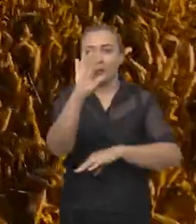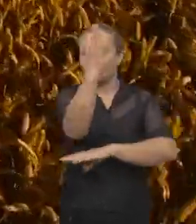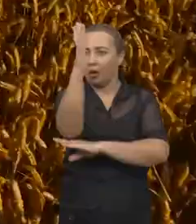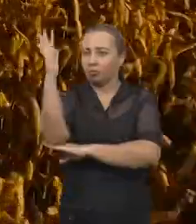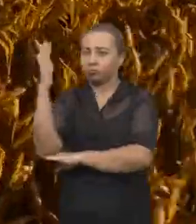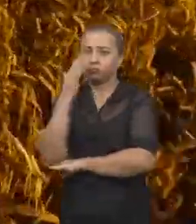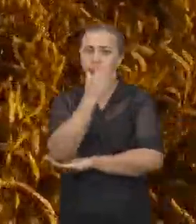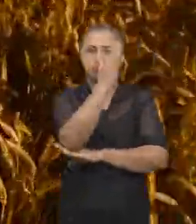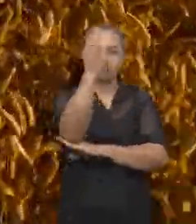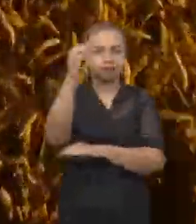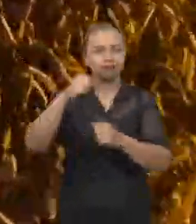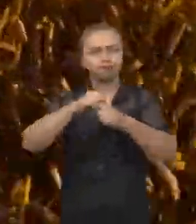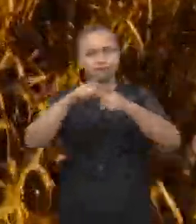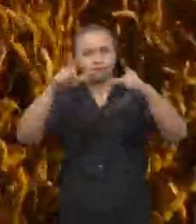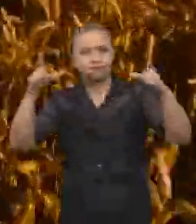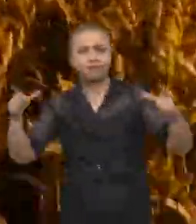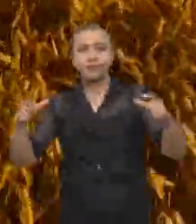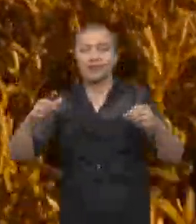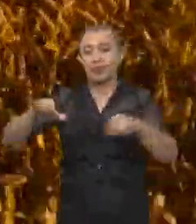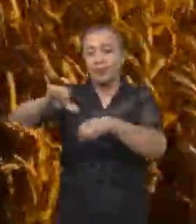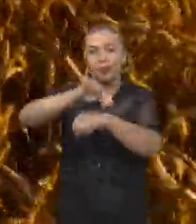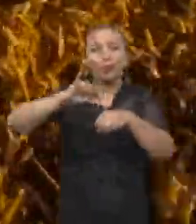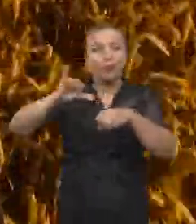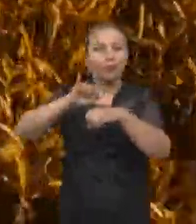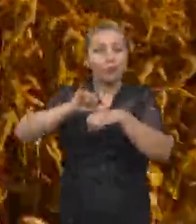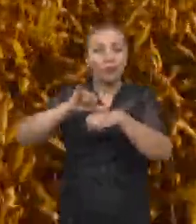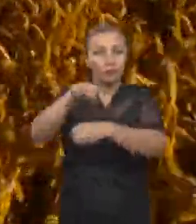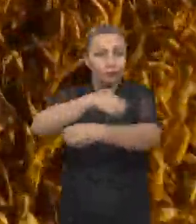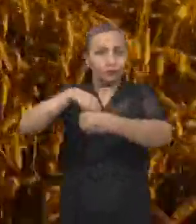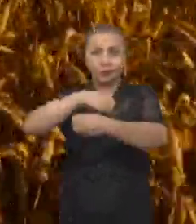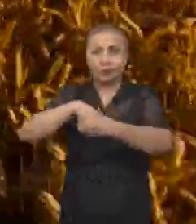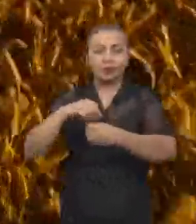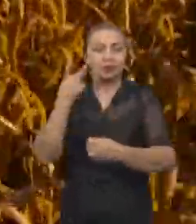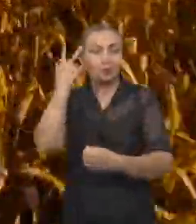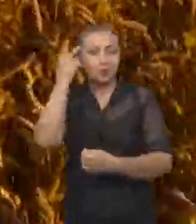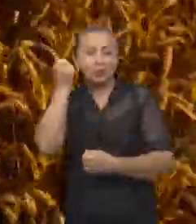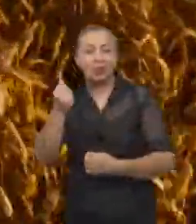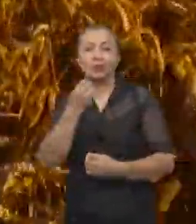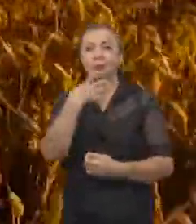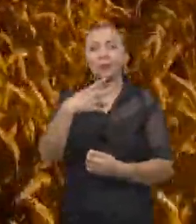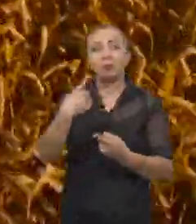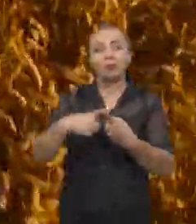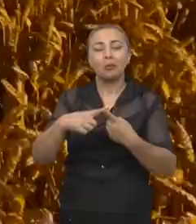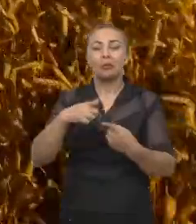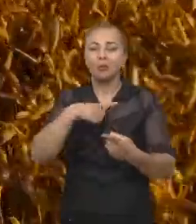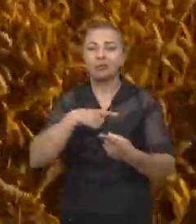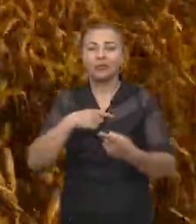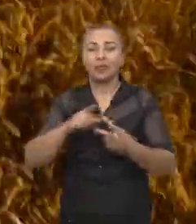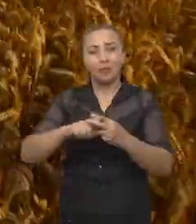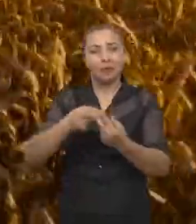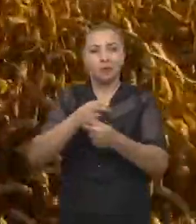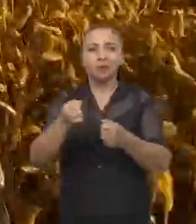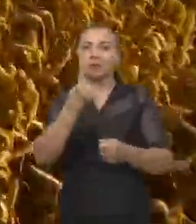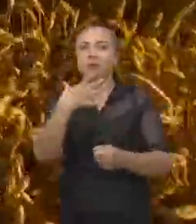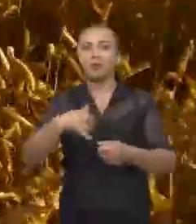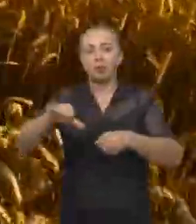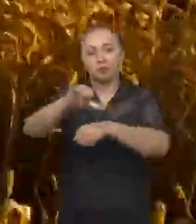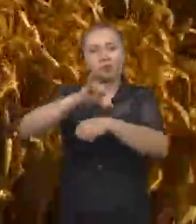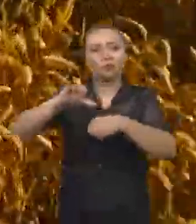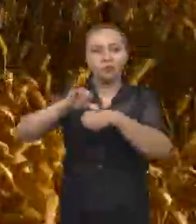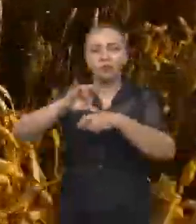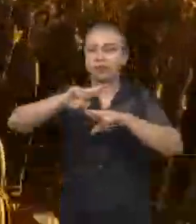muita área de plantio, o óleo de soja é uma alternativa viável, né, porque nós temos uma boa produção de óleo de soja.